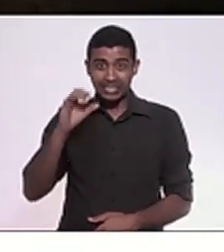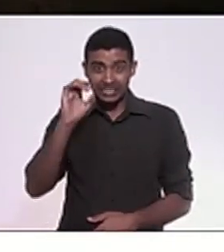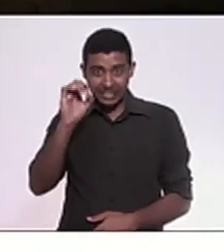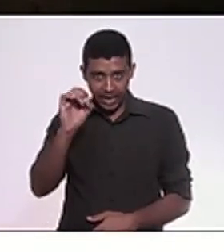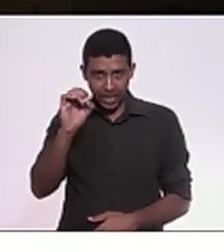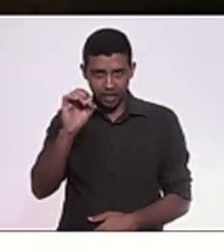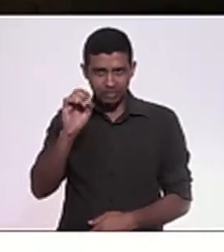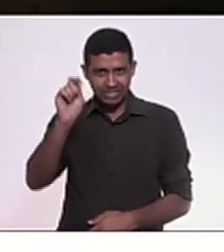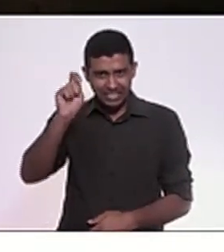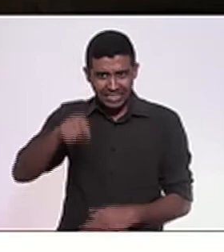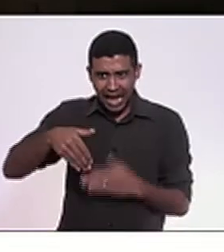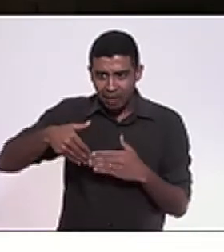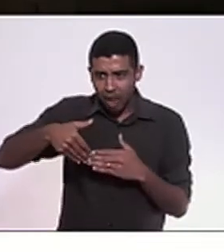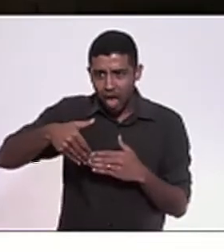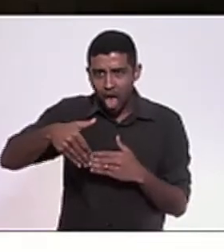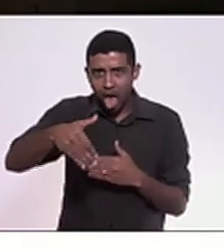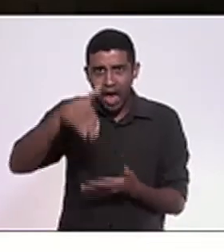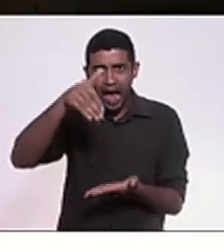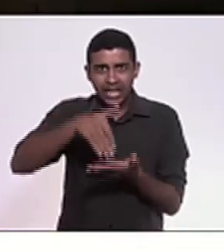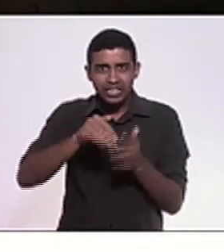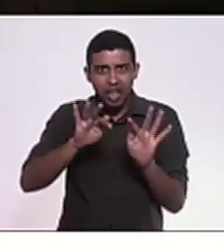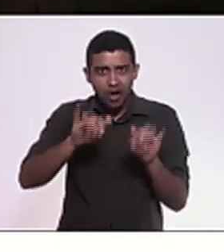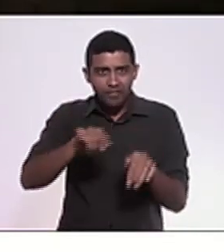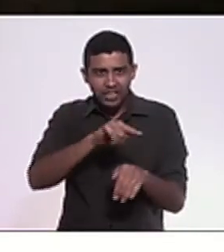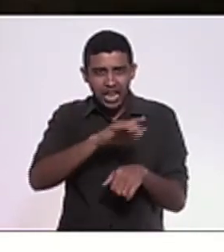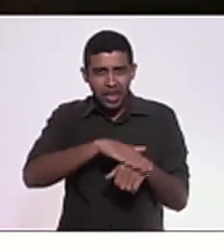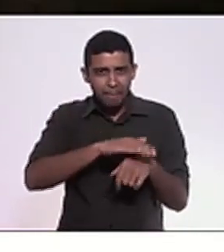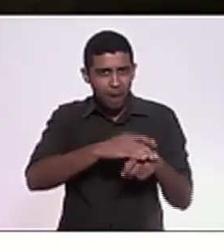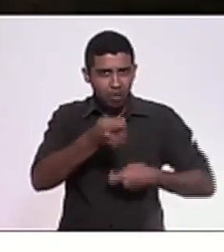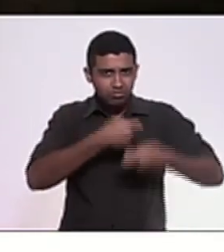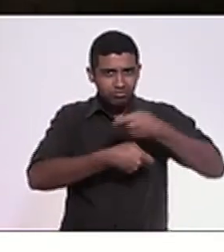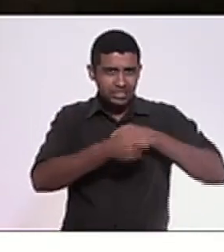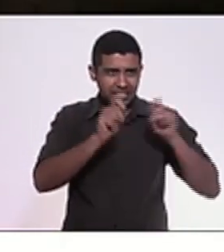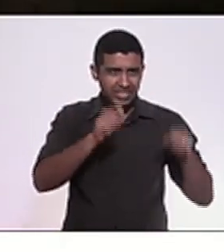administrar a sua concessão.